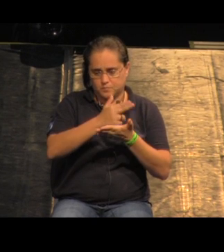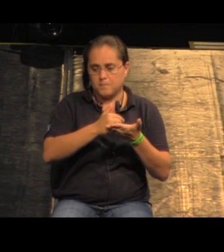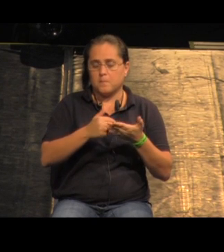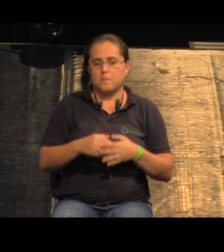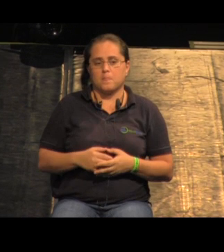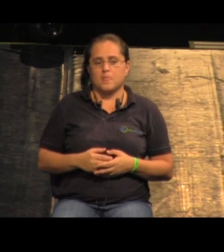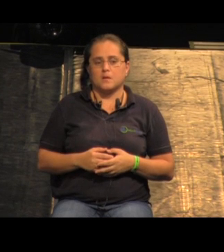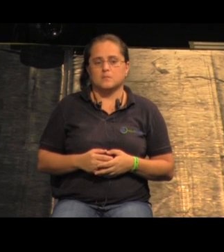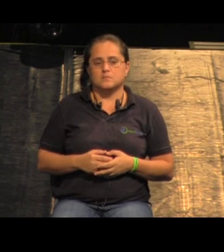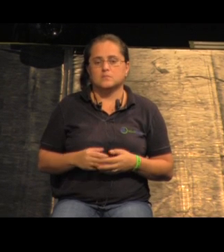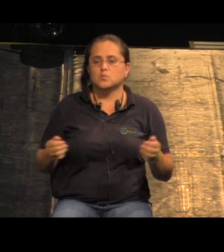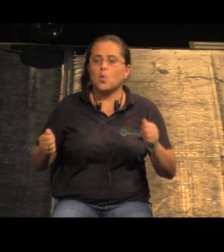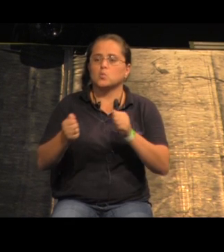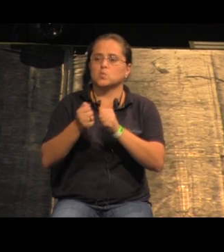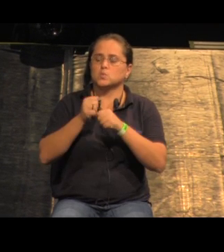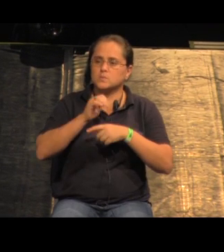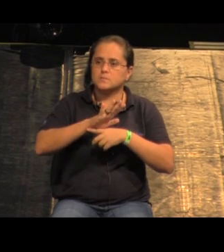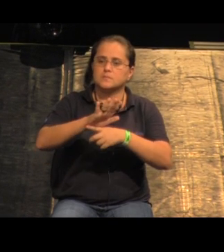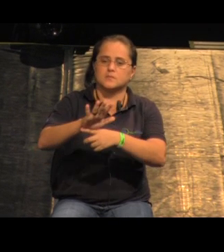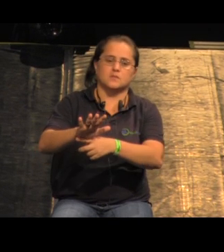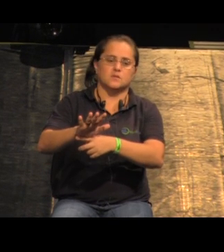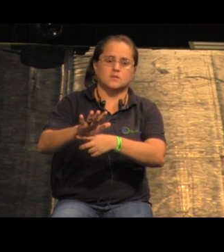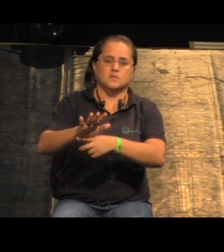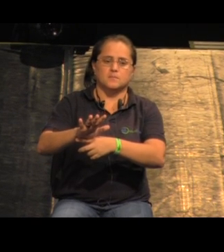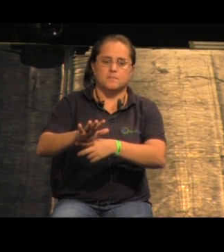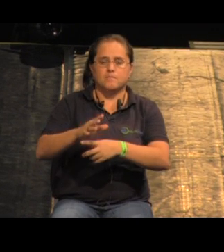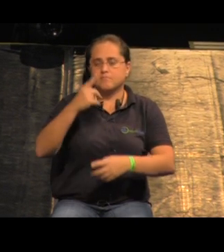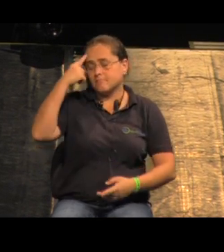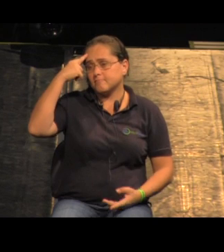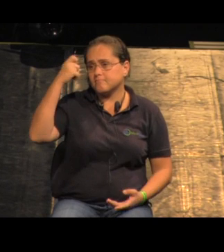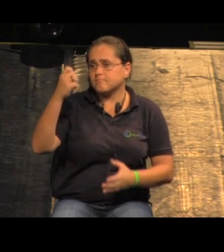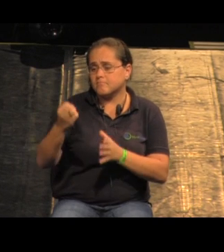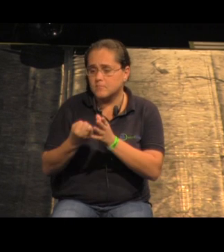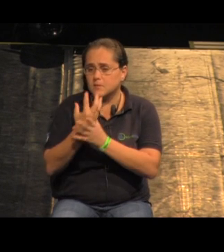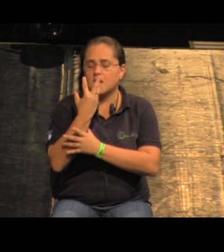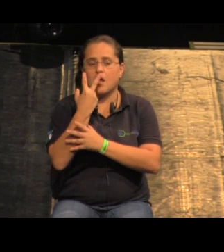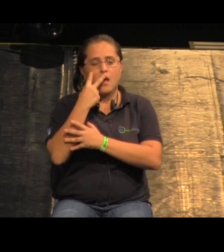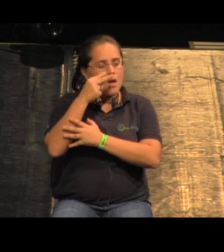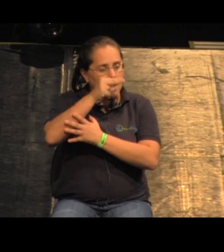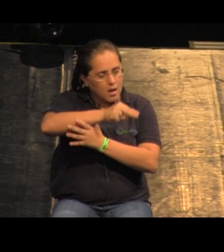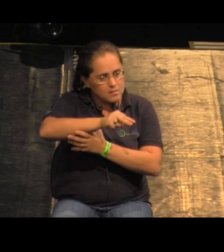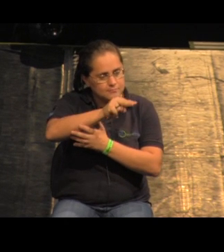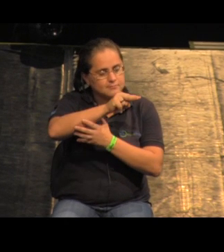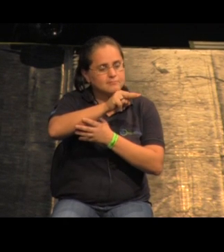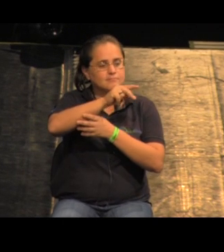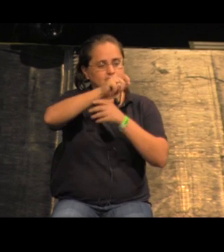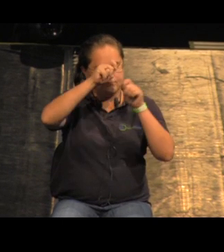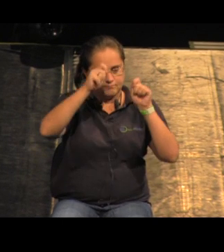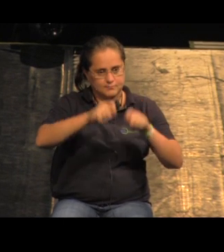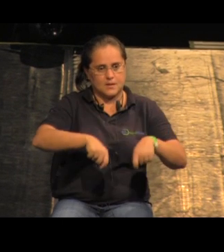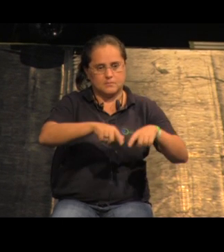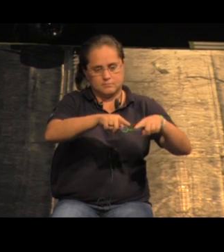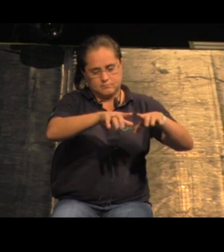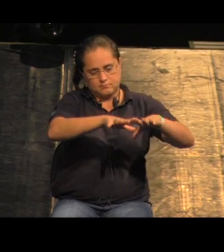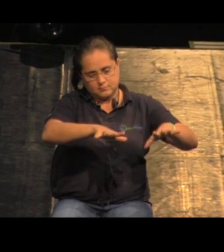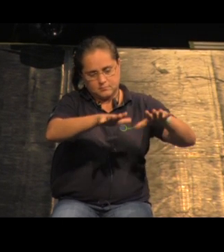junto com os benefícios infraestruturais que ele traz, a ideia é de criar uma visibilidade para esse assentamento